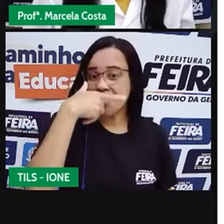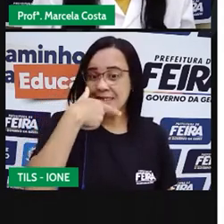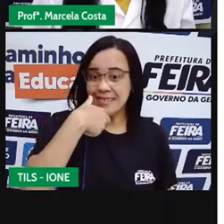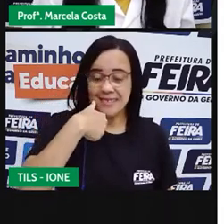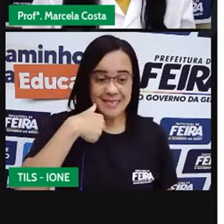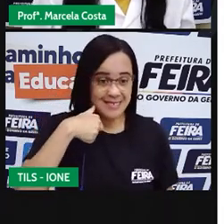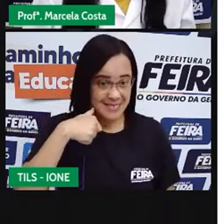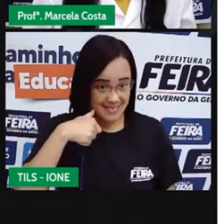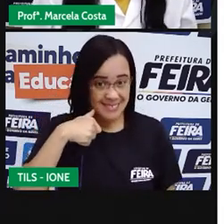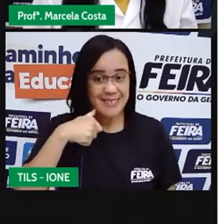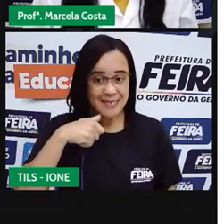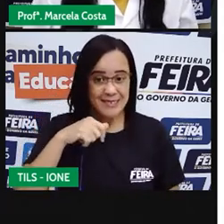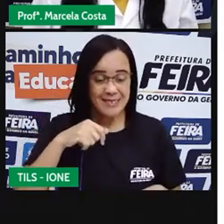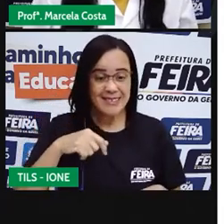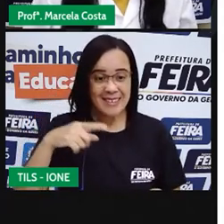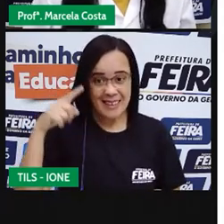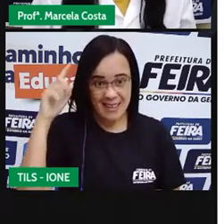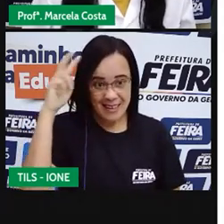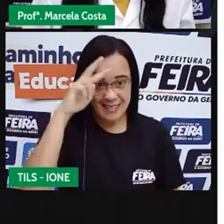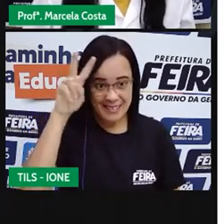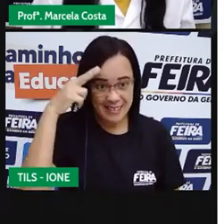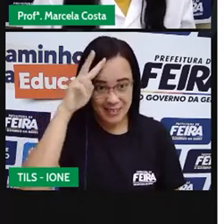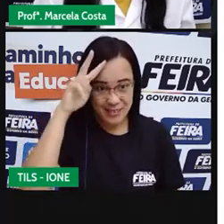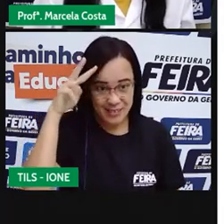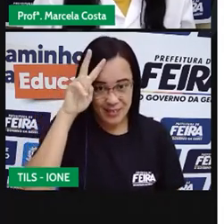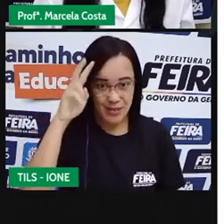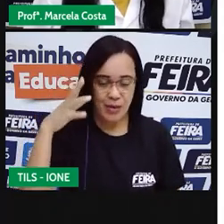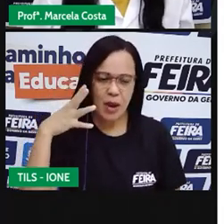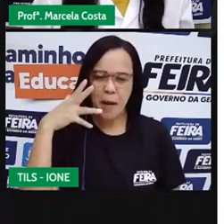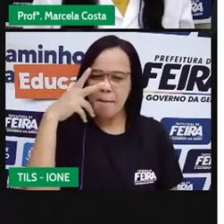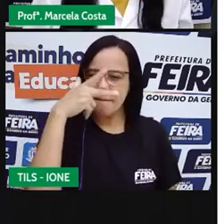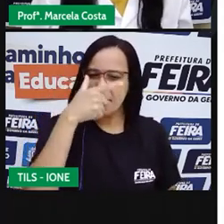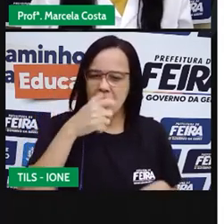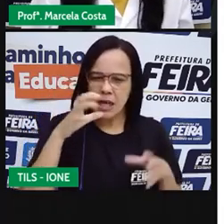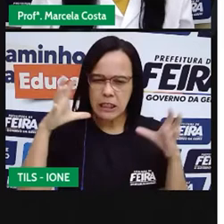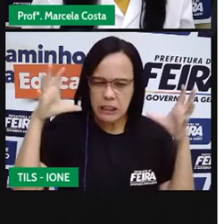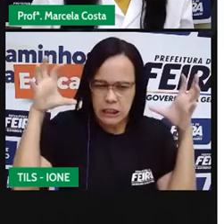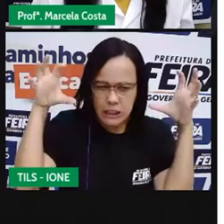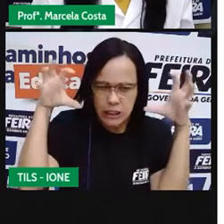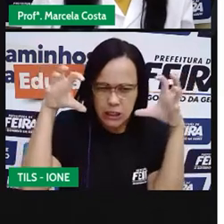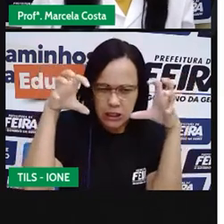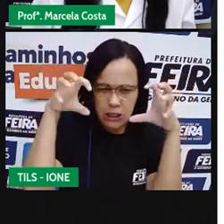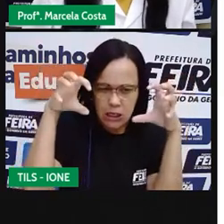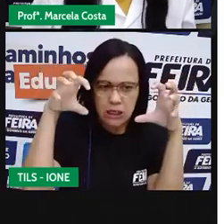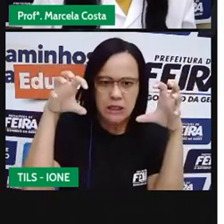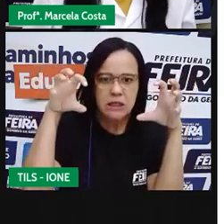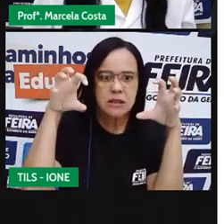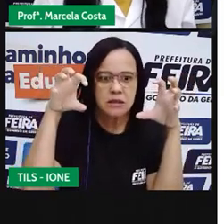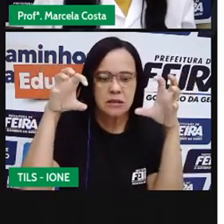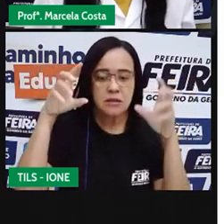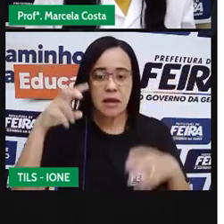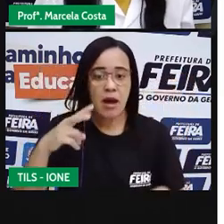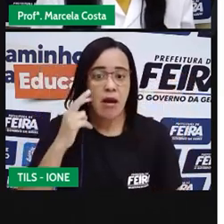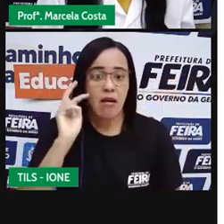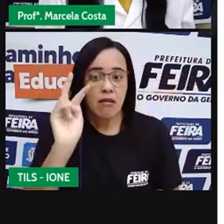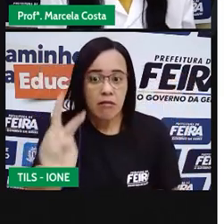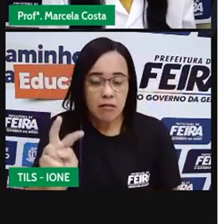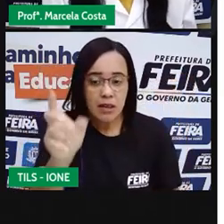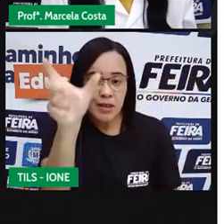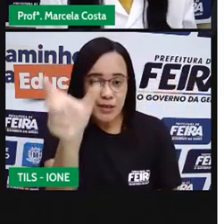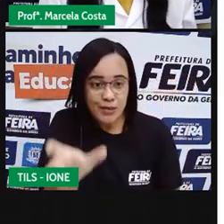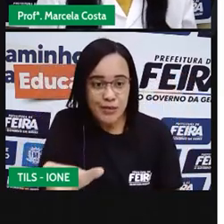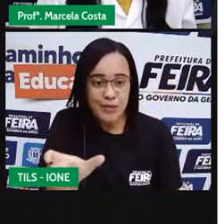a Bela da história, a Bela e a Fera. Observe essa personagem,